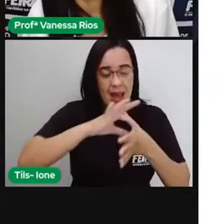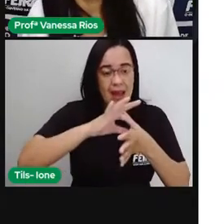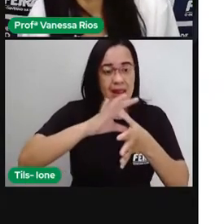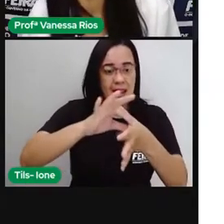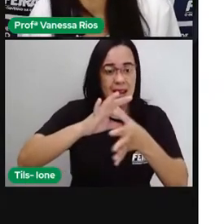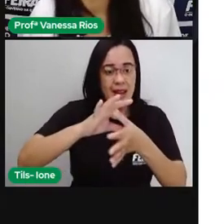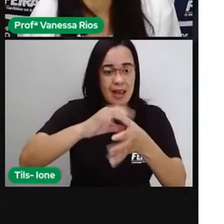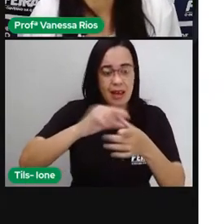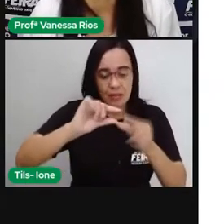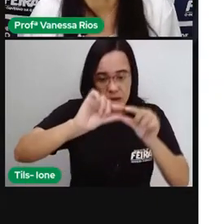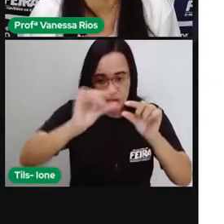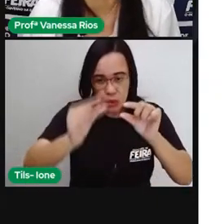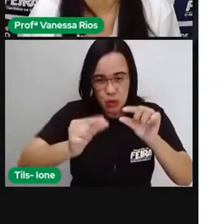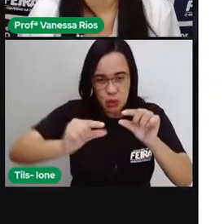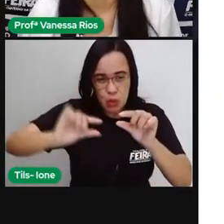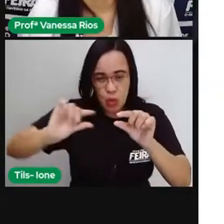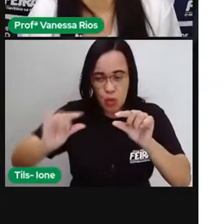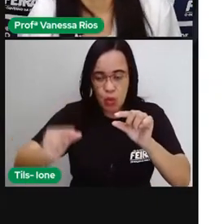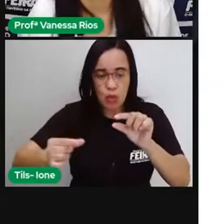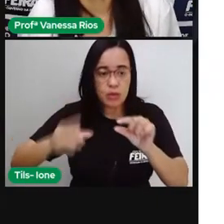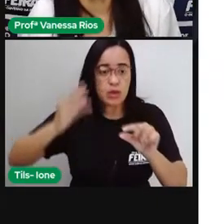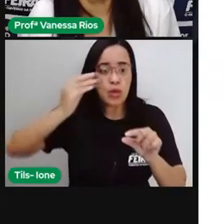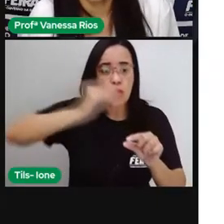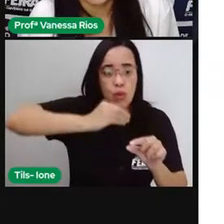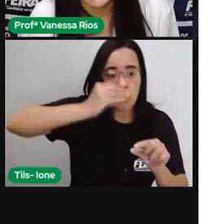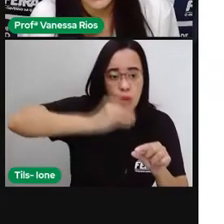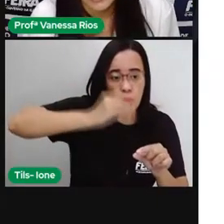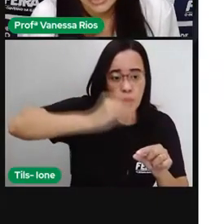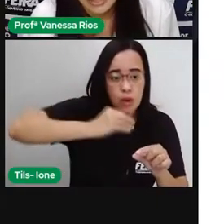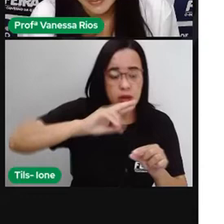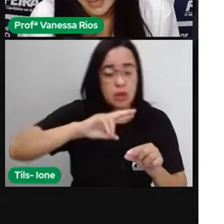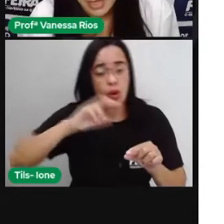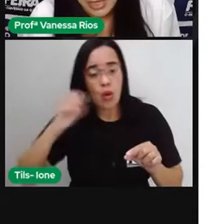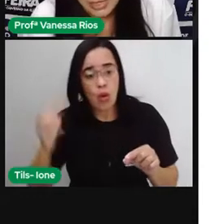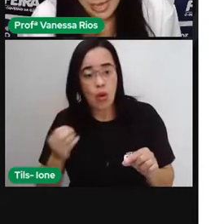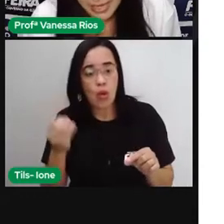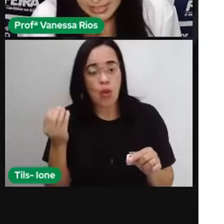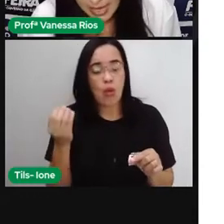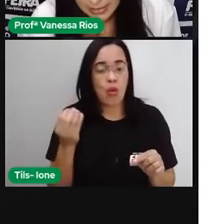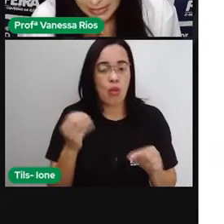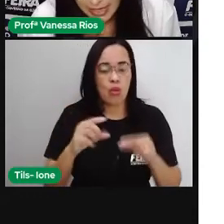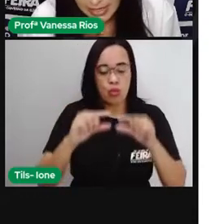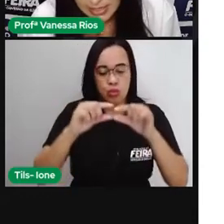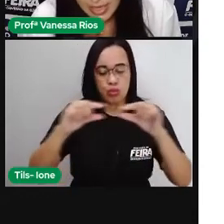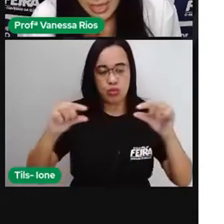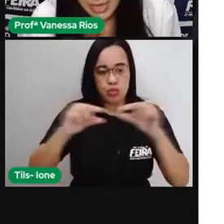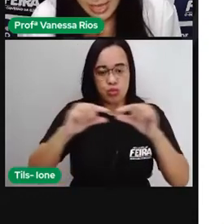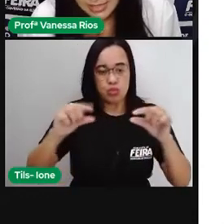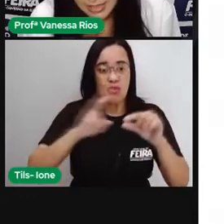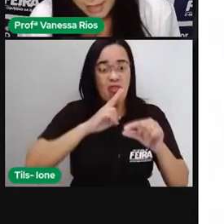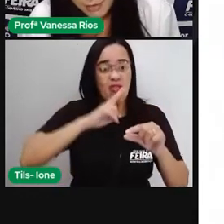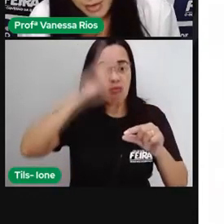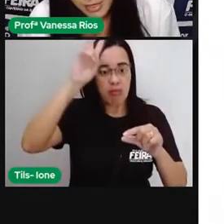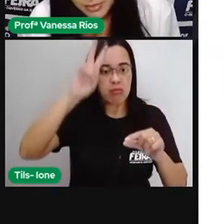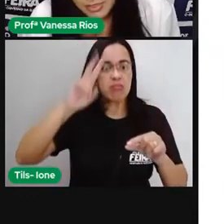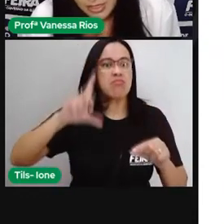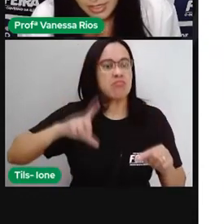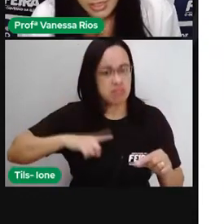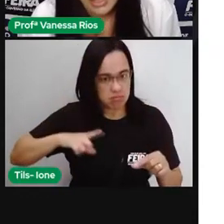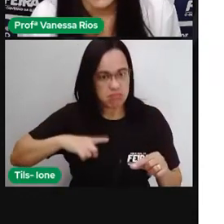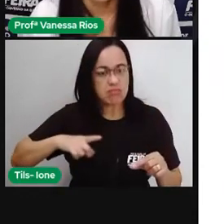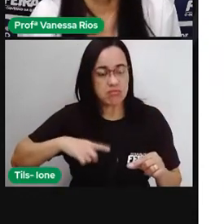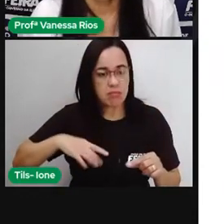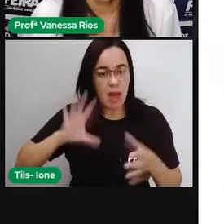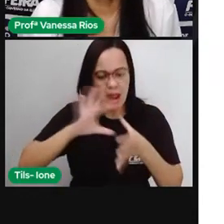passar por partes do nosso corpo, onde ela fica um pouco mais fina. E aí, as artérias, elas levam aí o